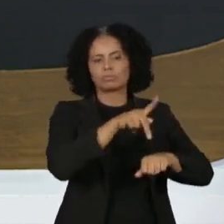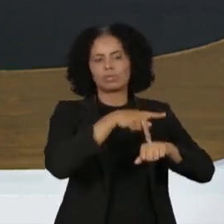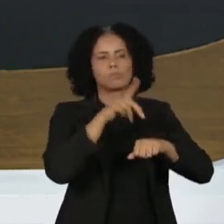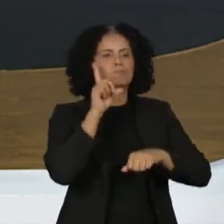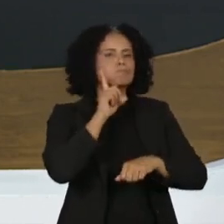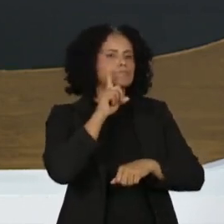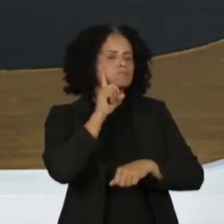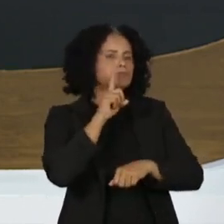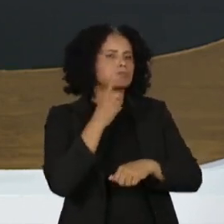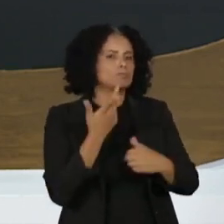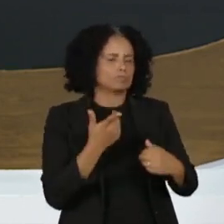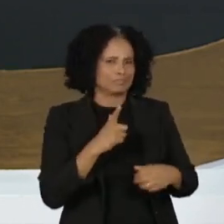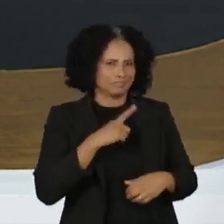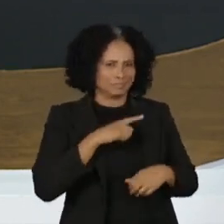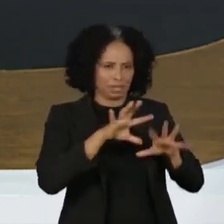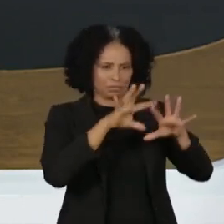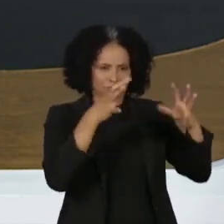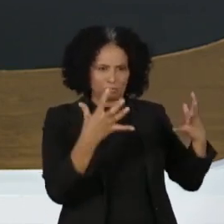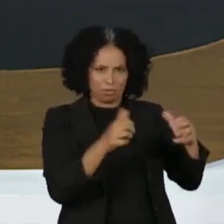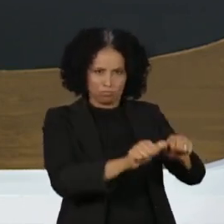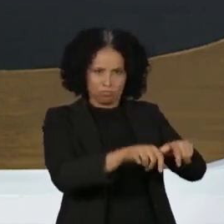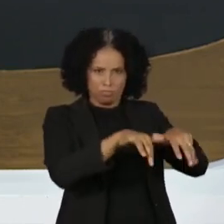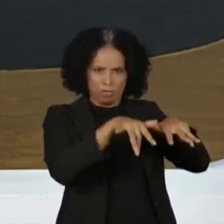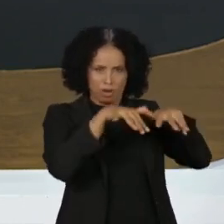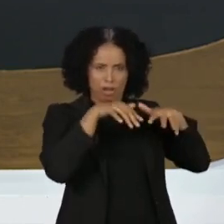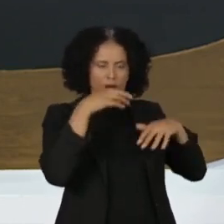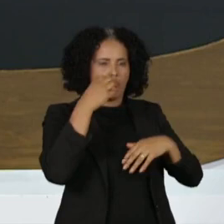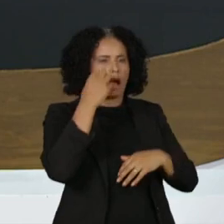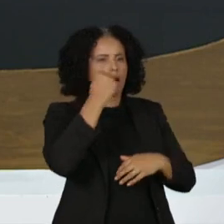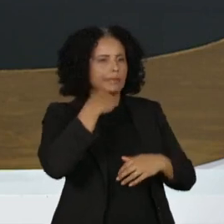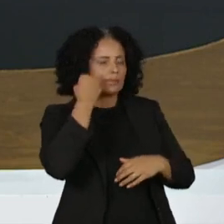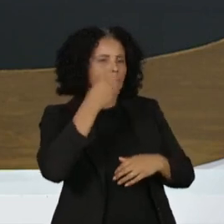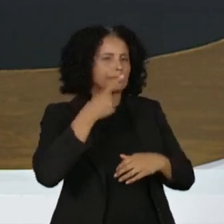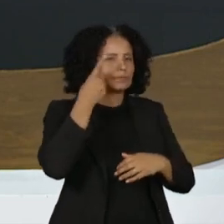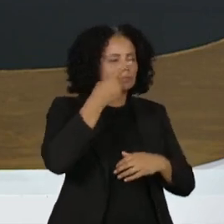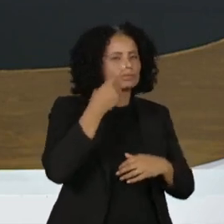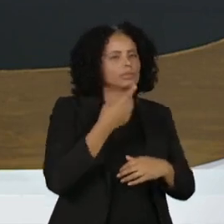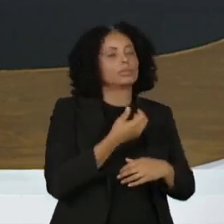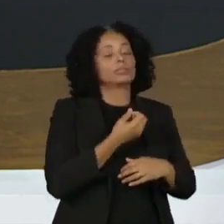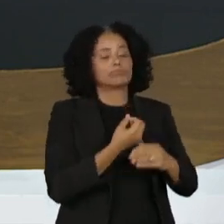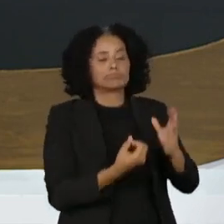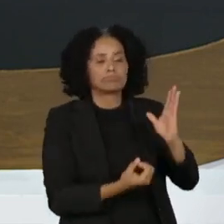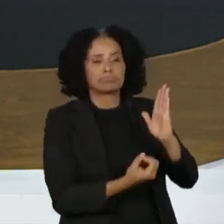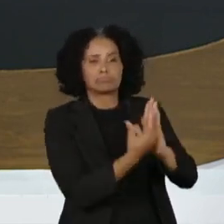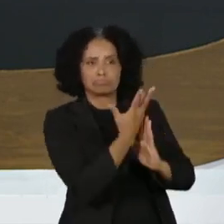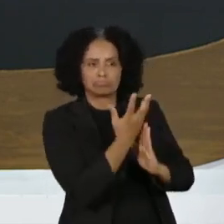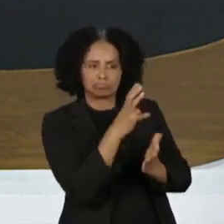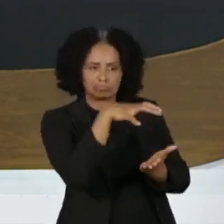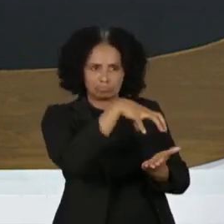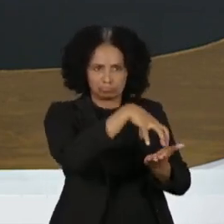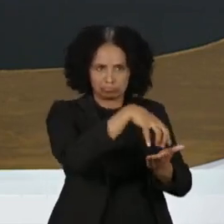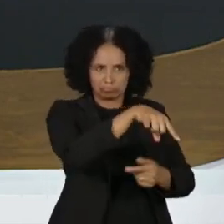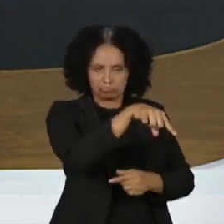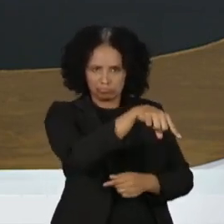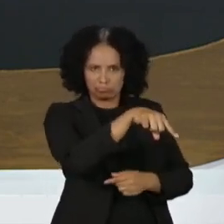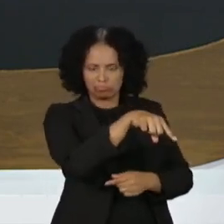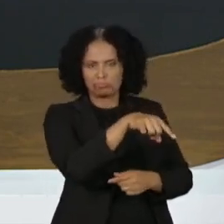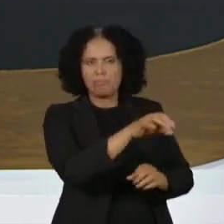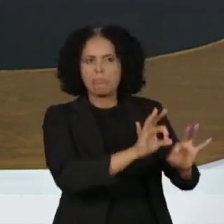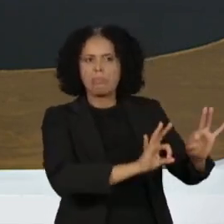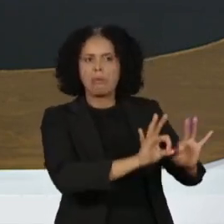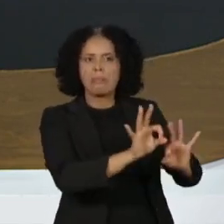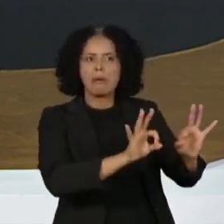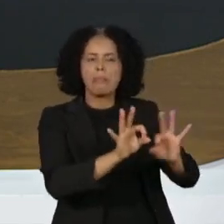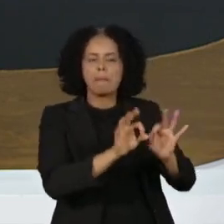gente tem por conta dos eventos do Capitólio, foi muito importante o comitê criado no Congresso para basear